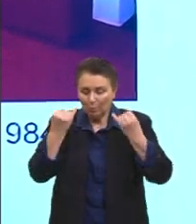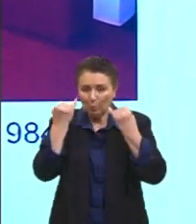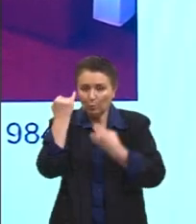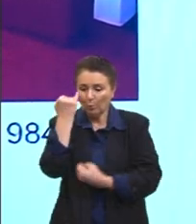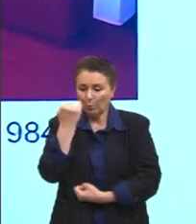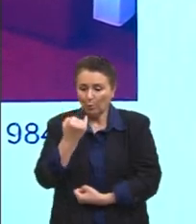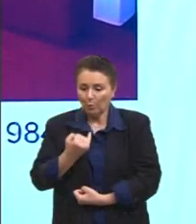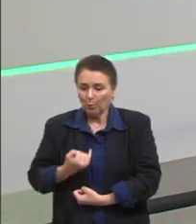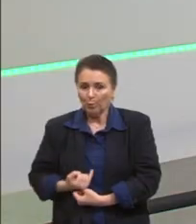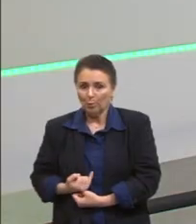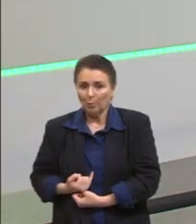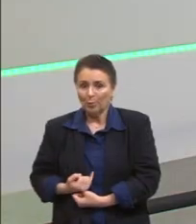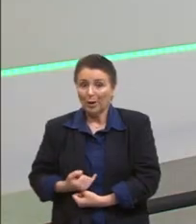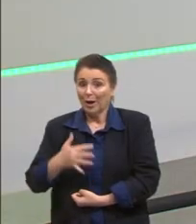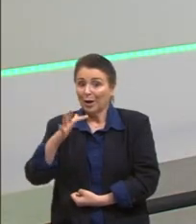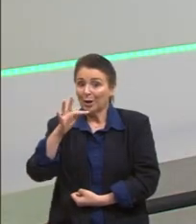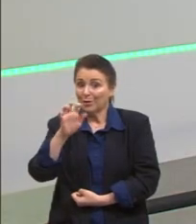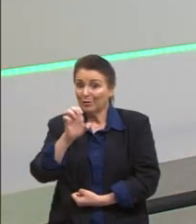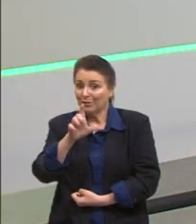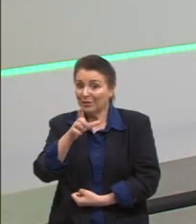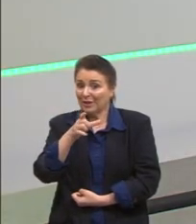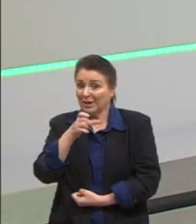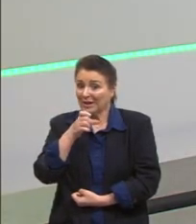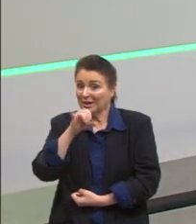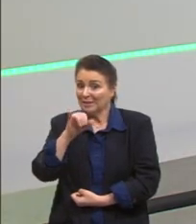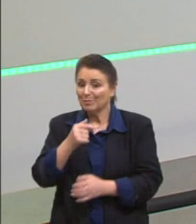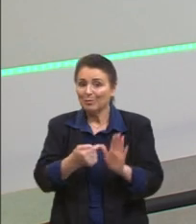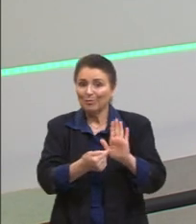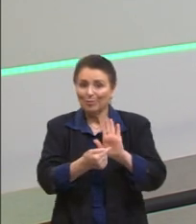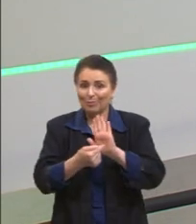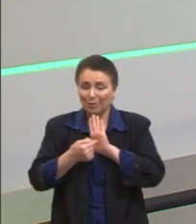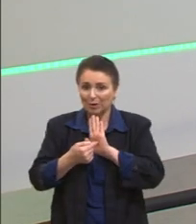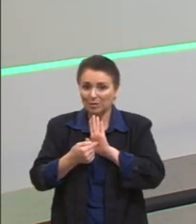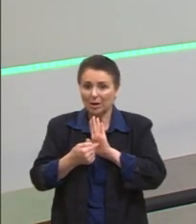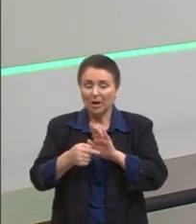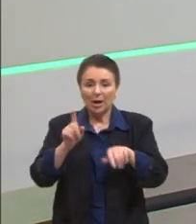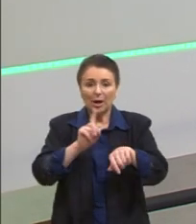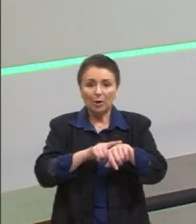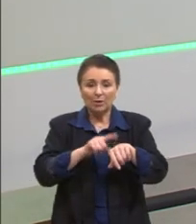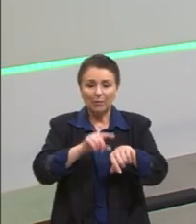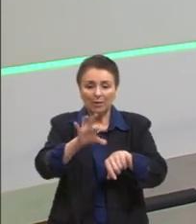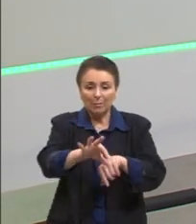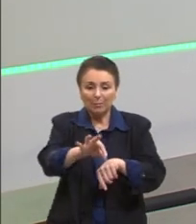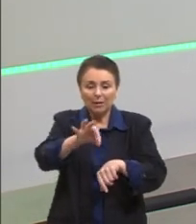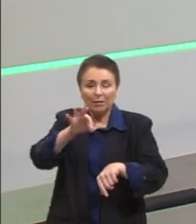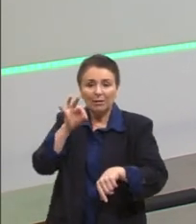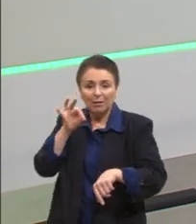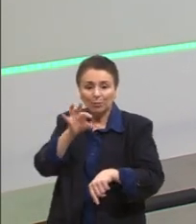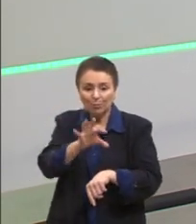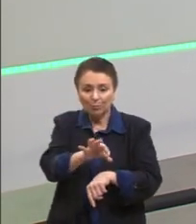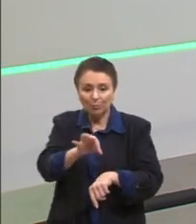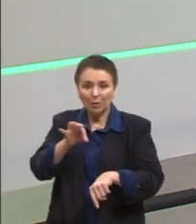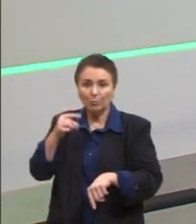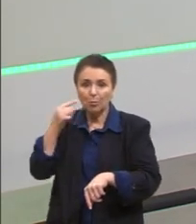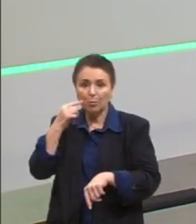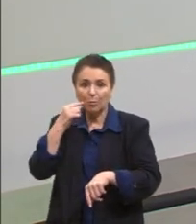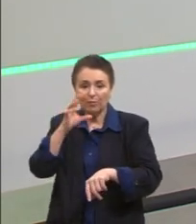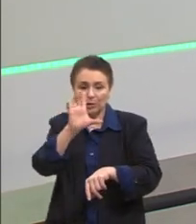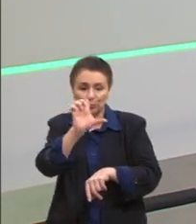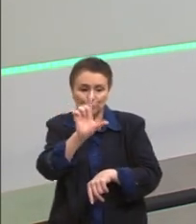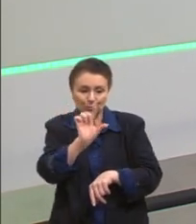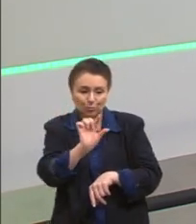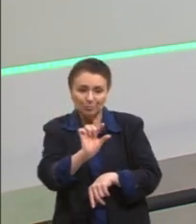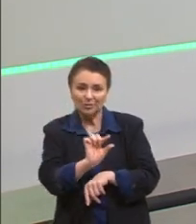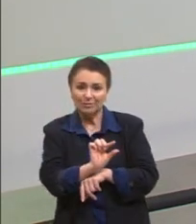Félix, ele retrata isso nessa obra, né, ao tempo em que os espectadores vão retirando bala dessa pilha, né, e também, ele,